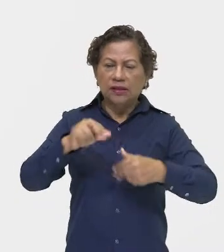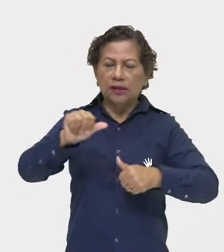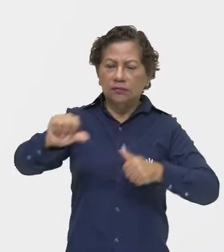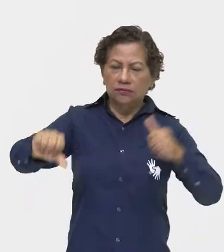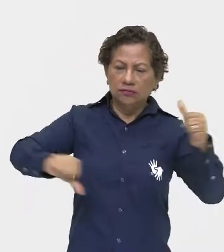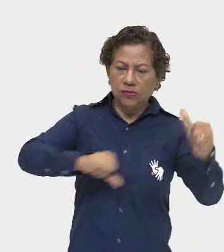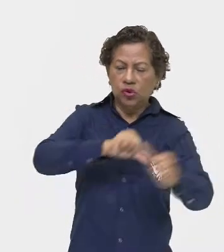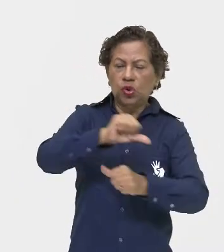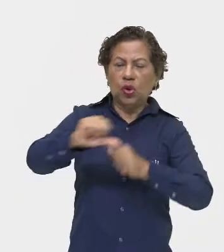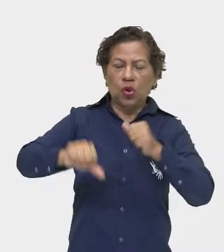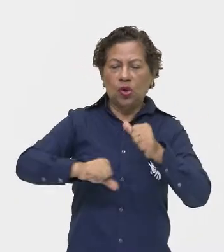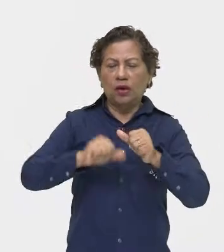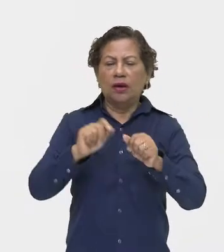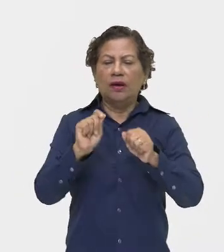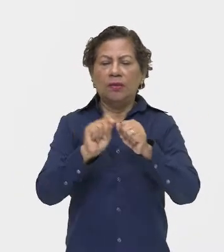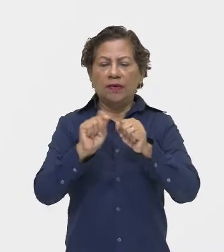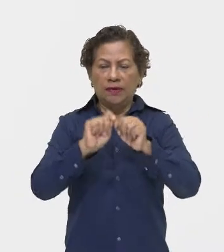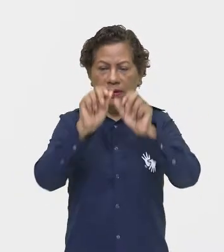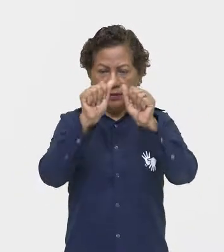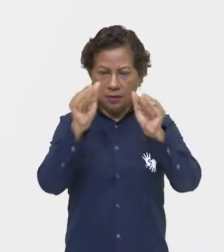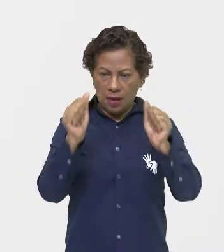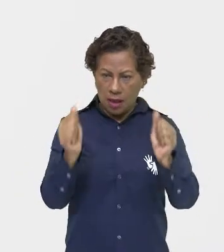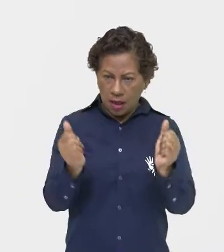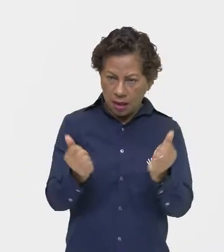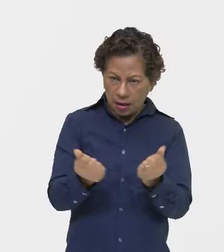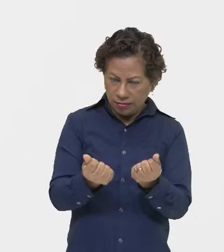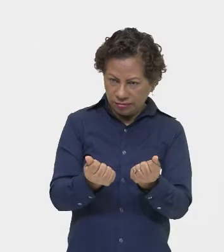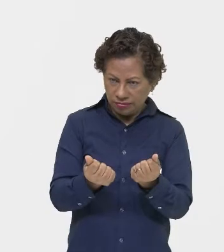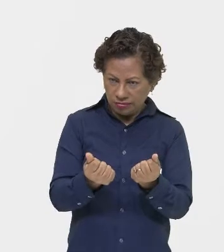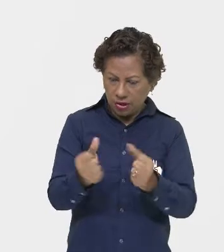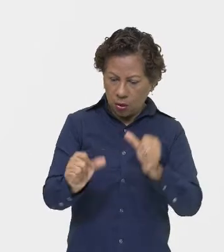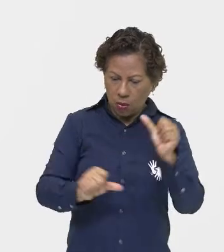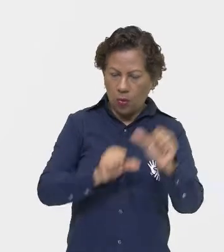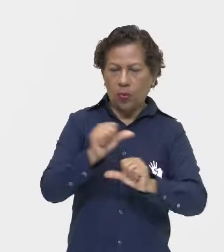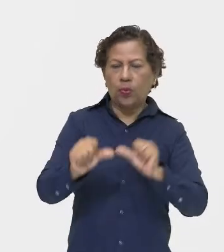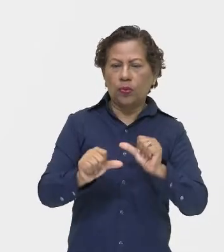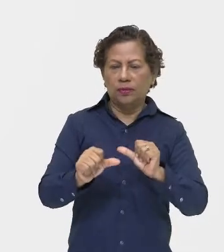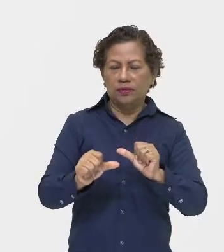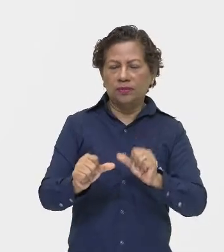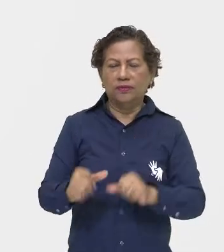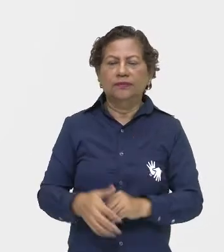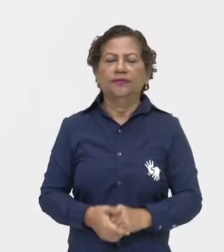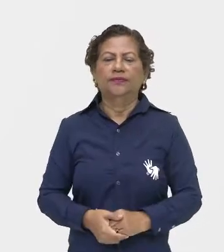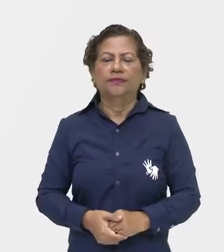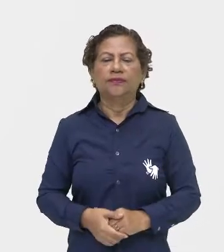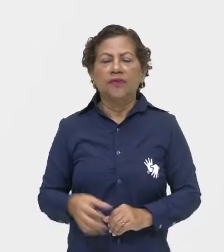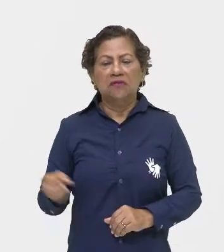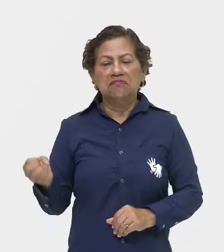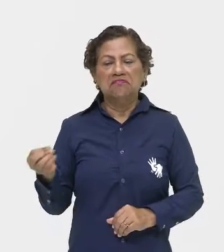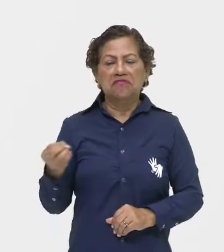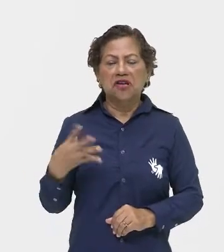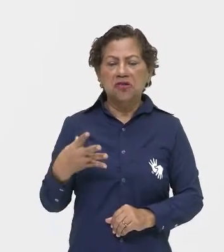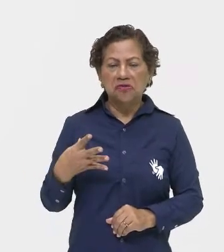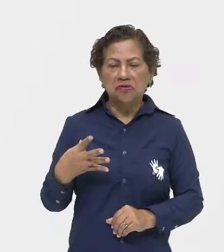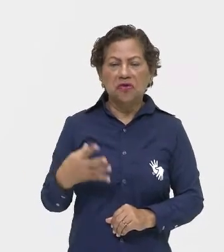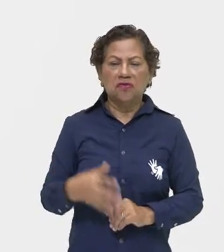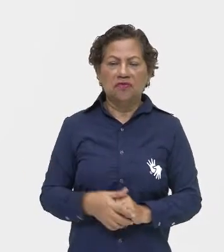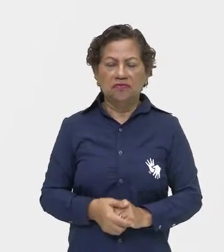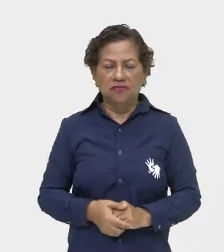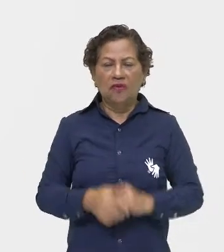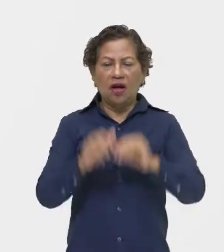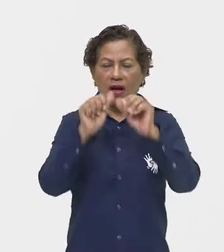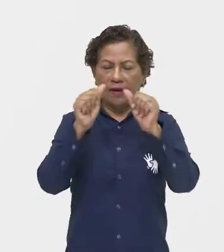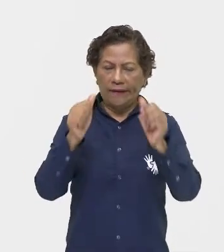espírito artístico e transforma em uma obra de arte. Então, constitui uma manifestação